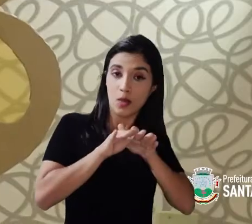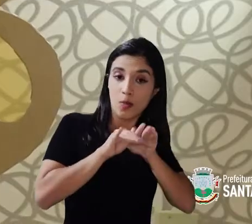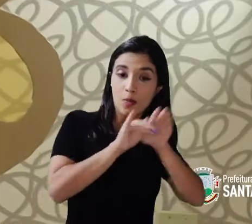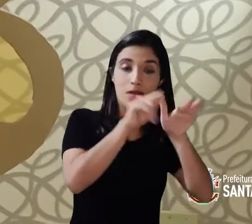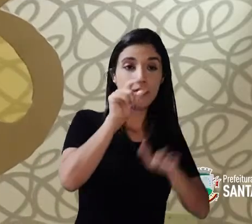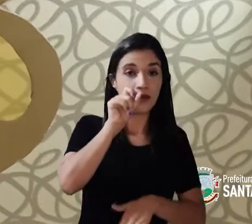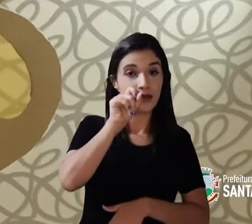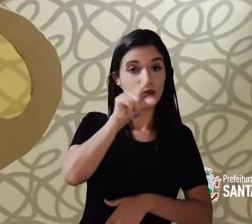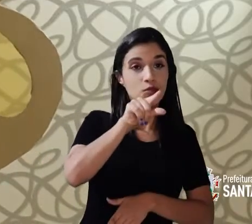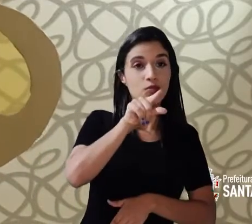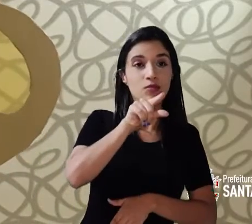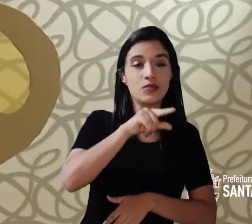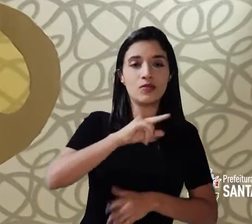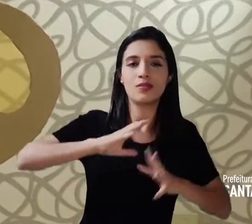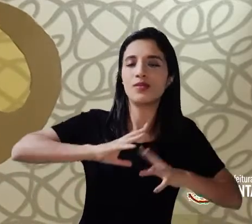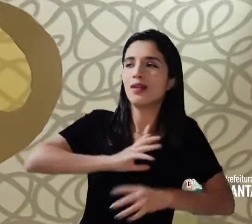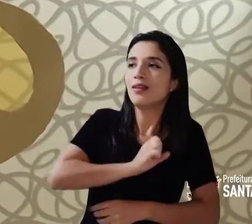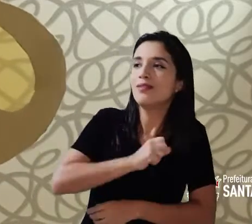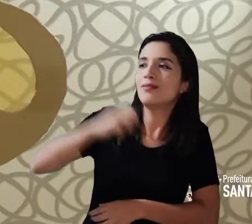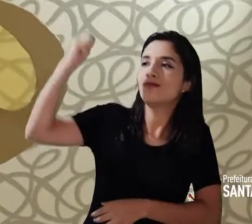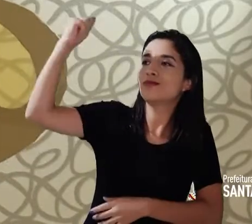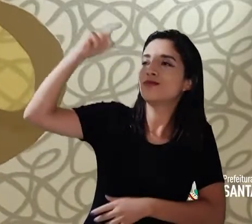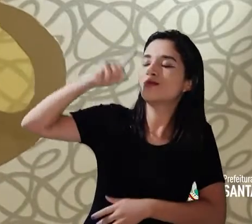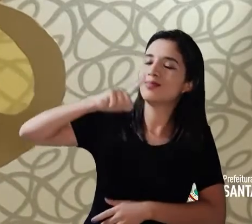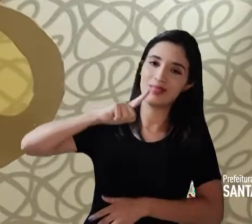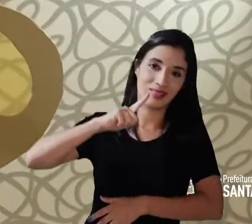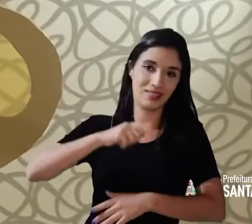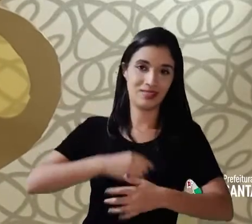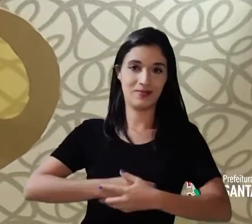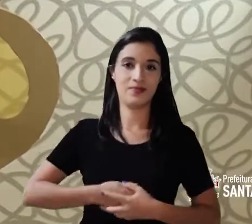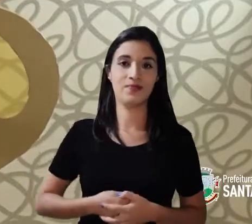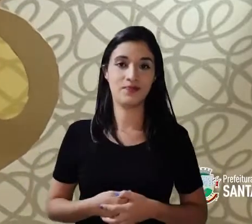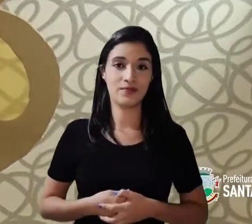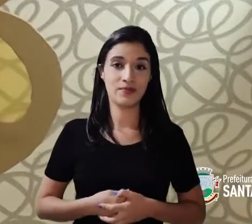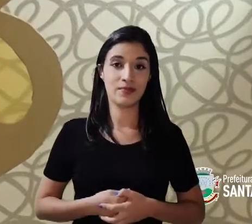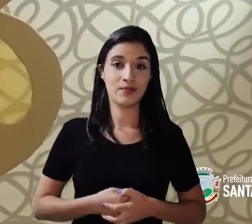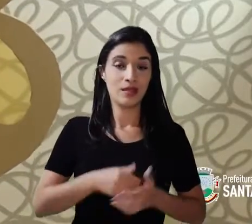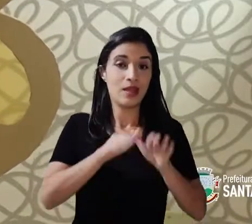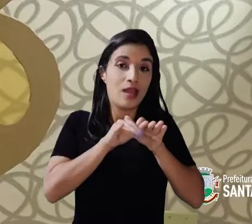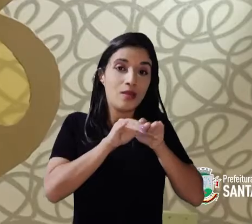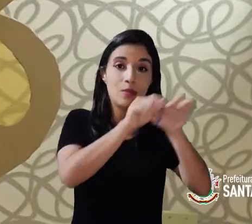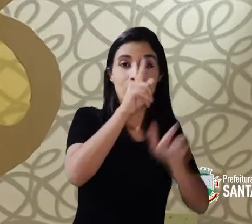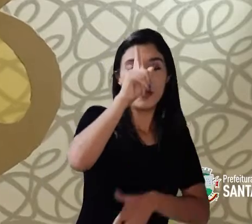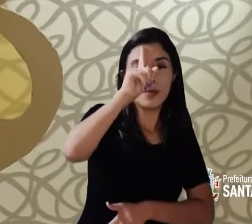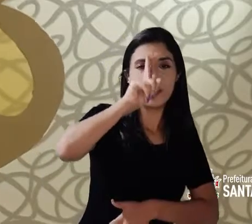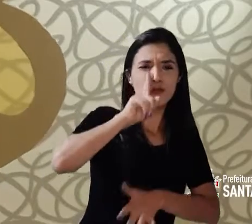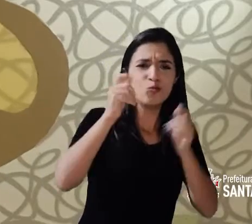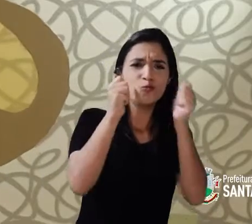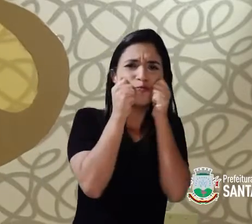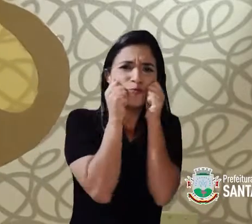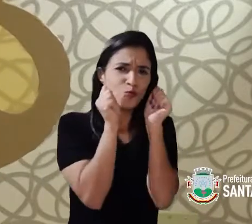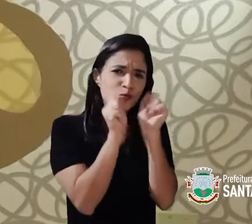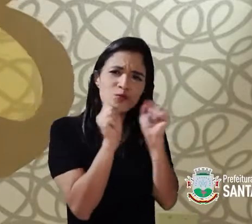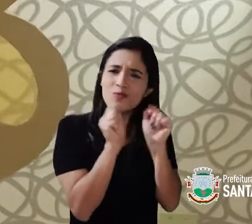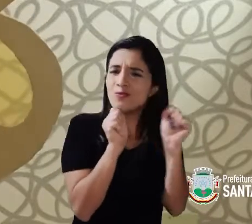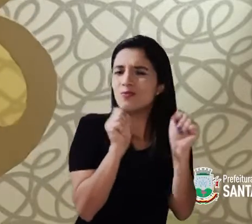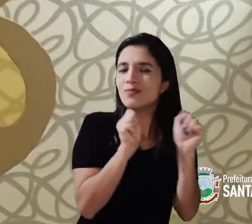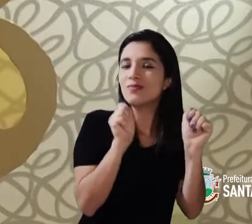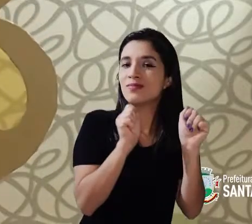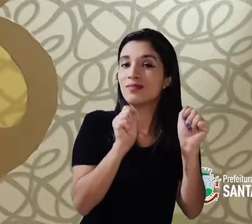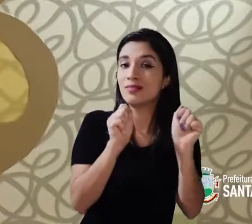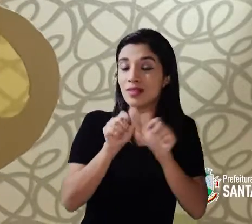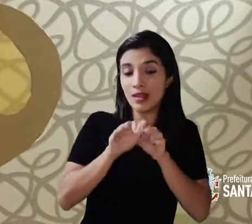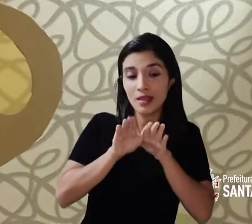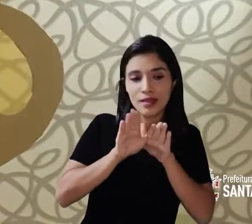Borboletas azuis, gostam muito de luz. As amarelinhas, são tão bonitinhas.